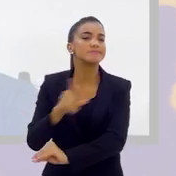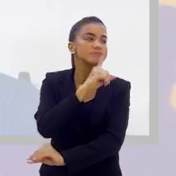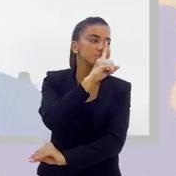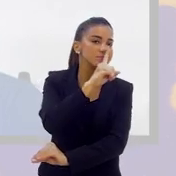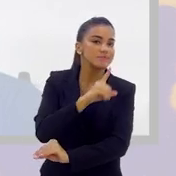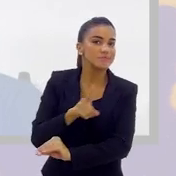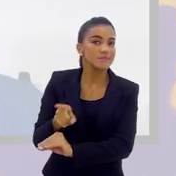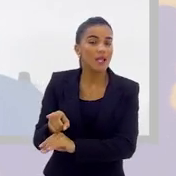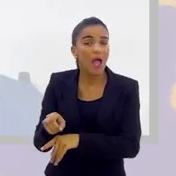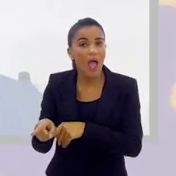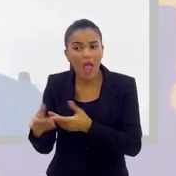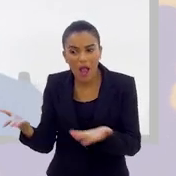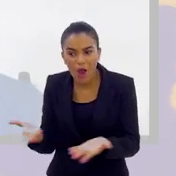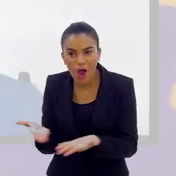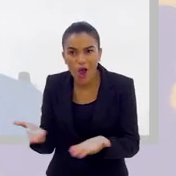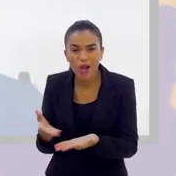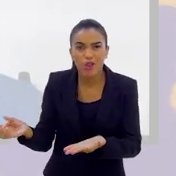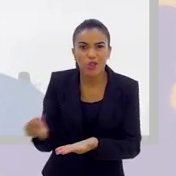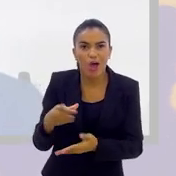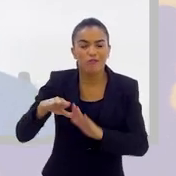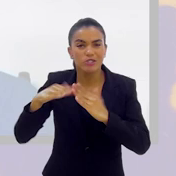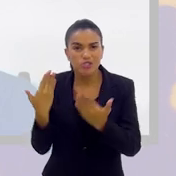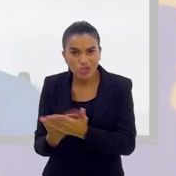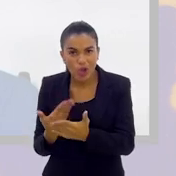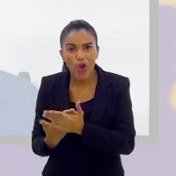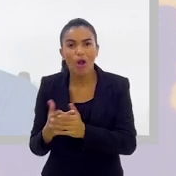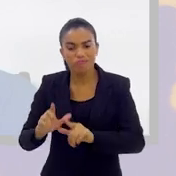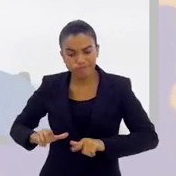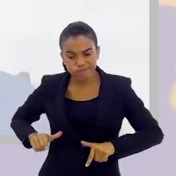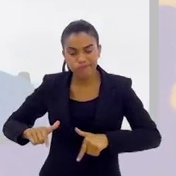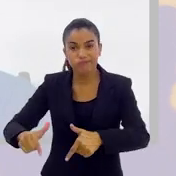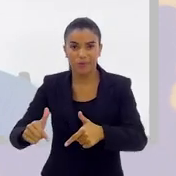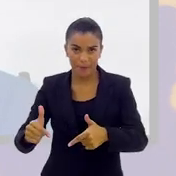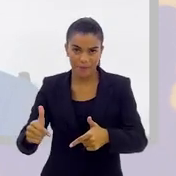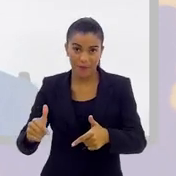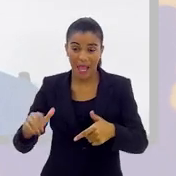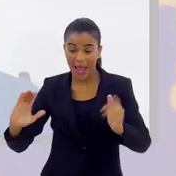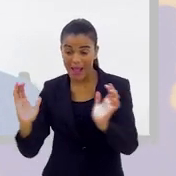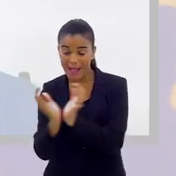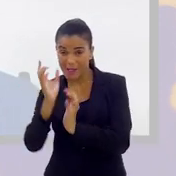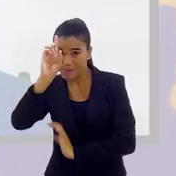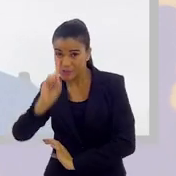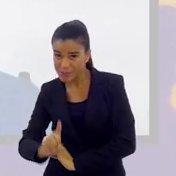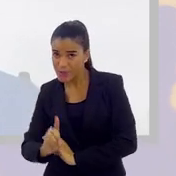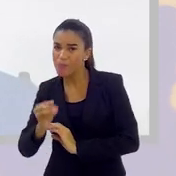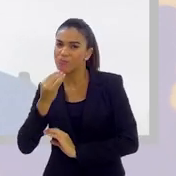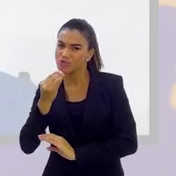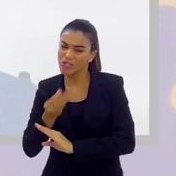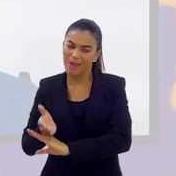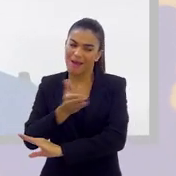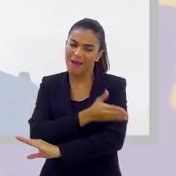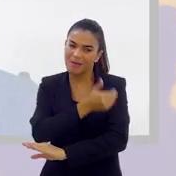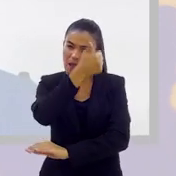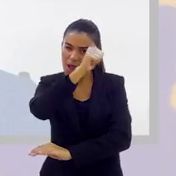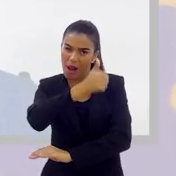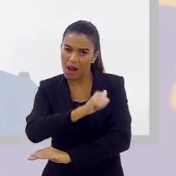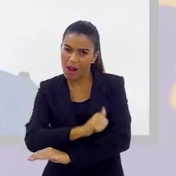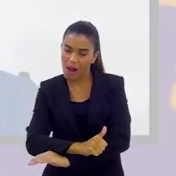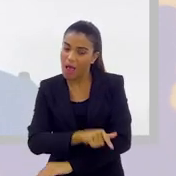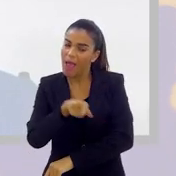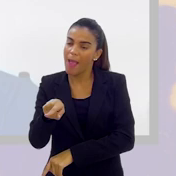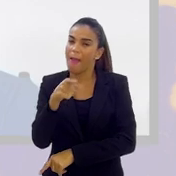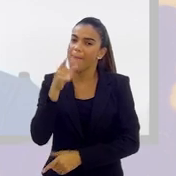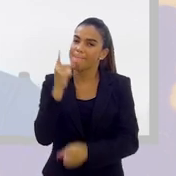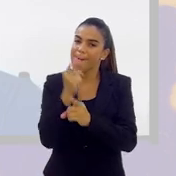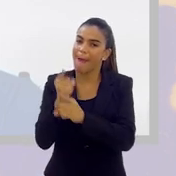saísse. E ele acabou retornando à escola. E acho que o pessoal da diretoria da escola poderia ter visto que é uma